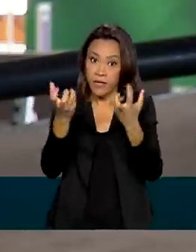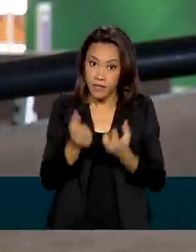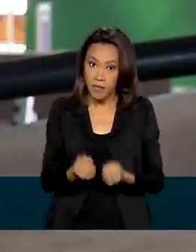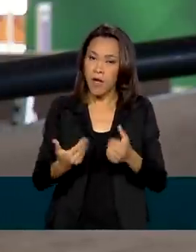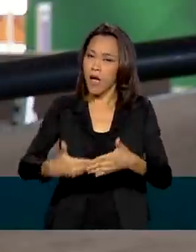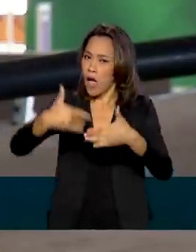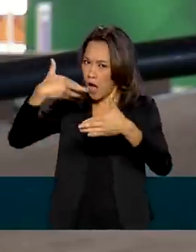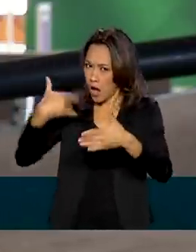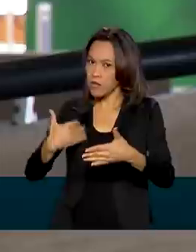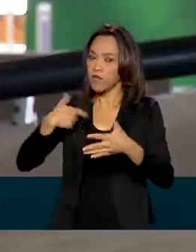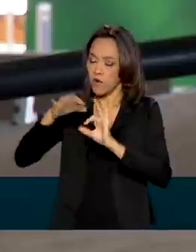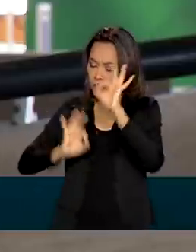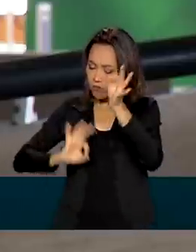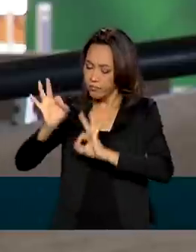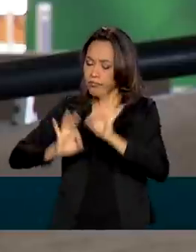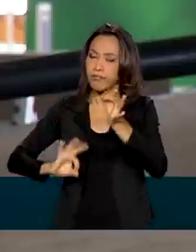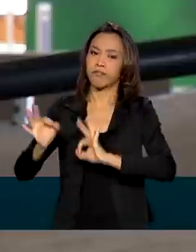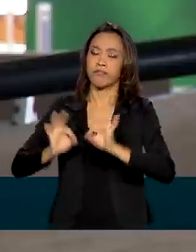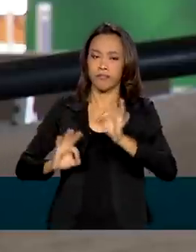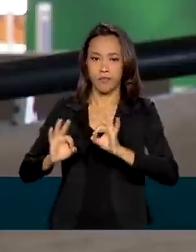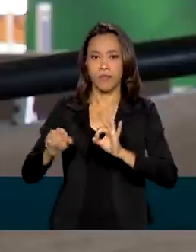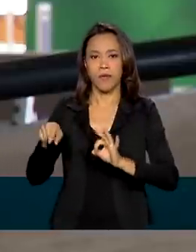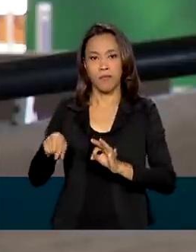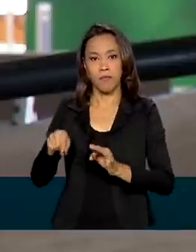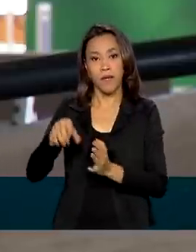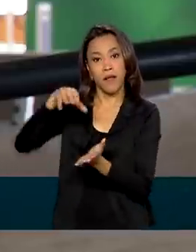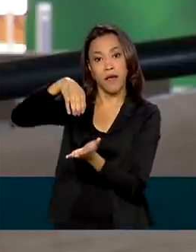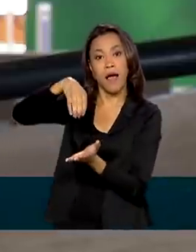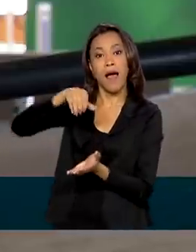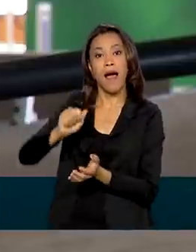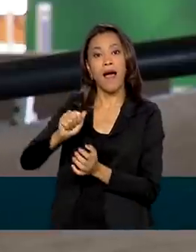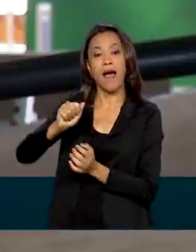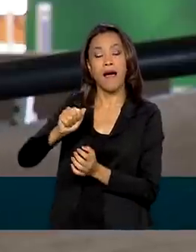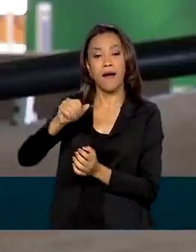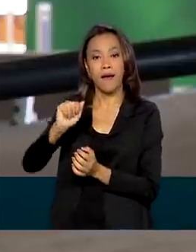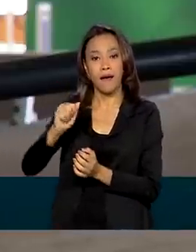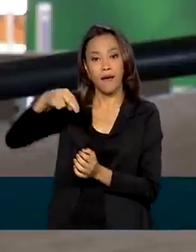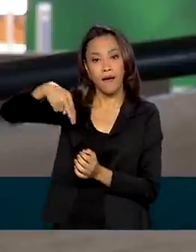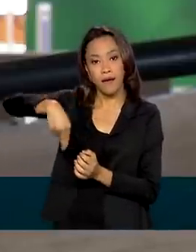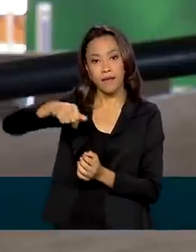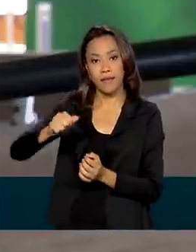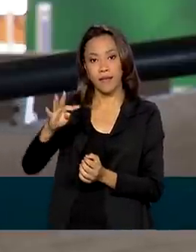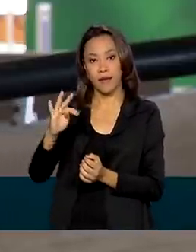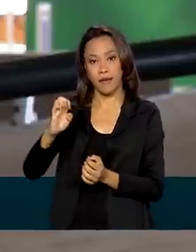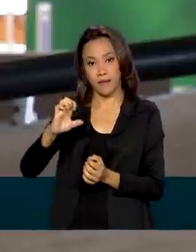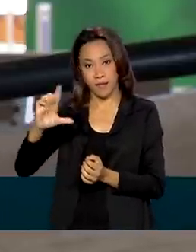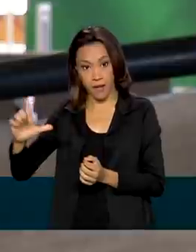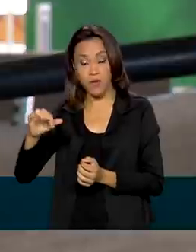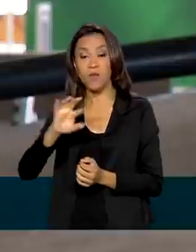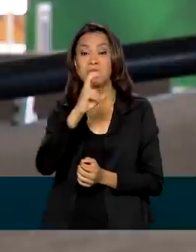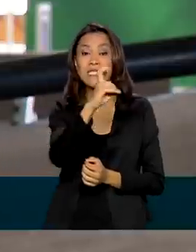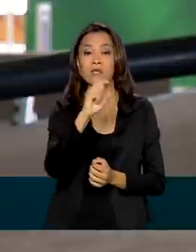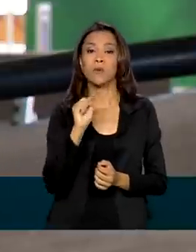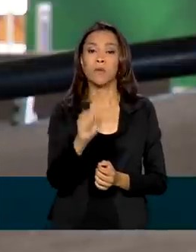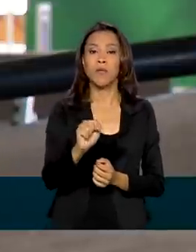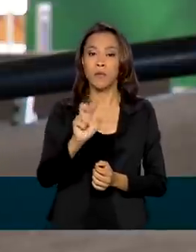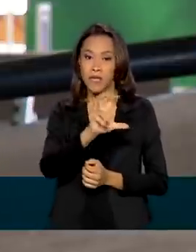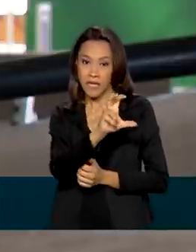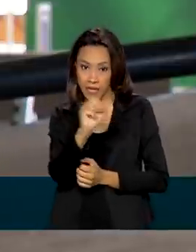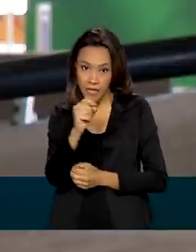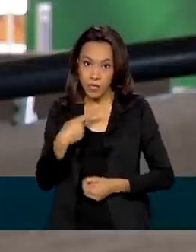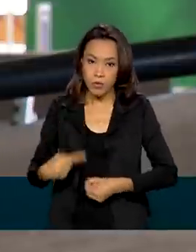feita pela Agência Nacional de Telecomunicações, a Anatel. São 5.500 municípios até